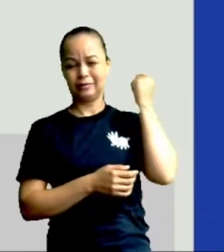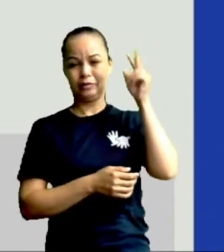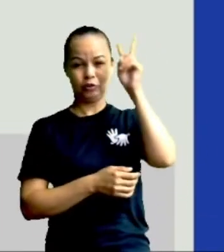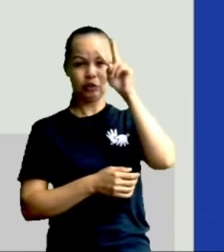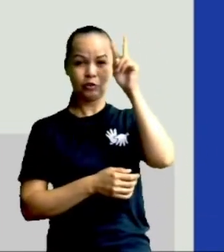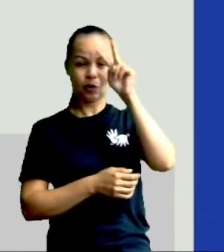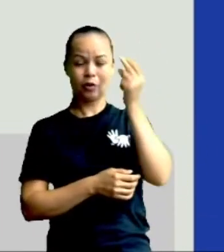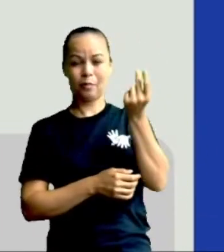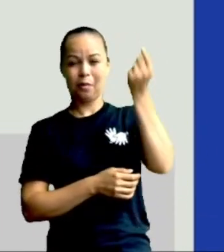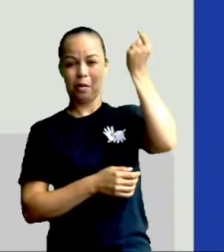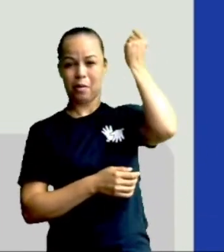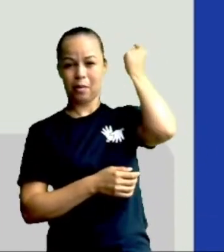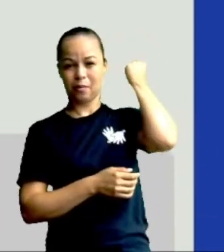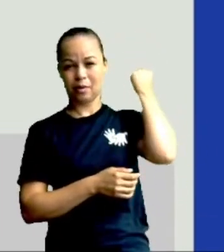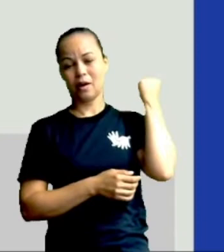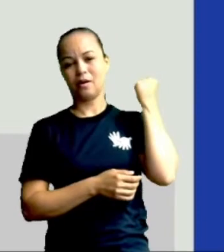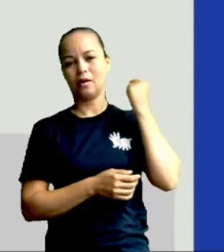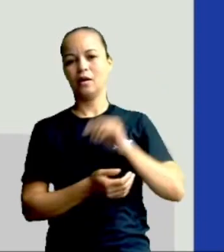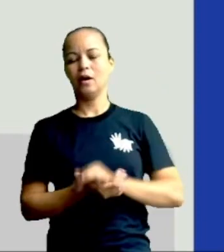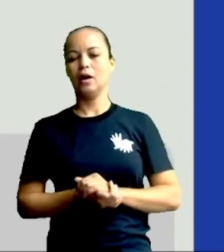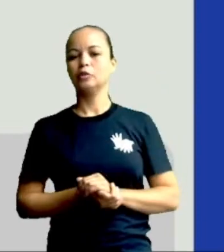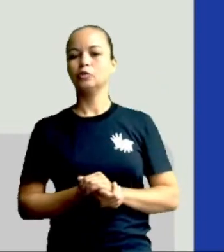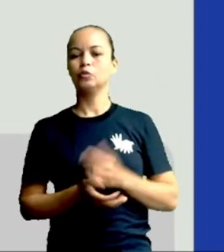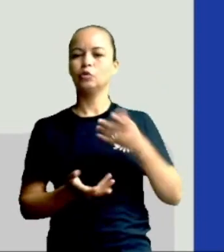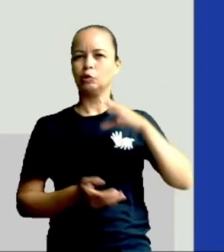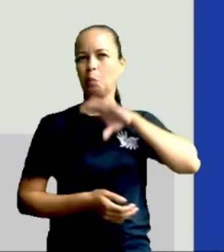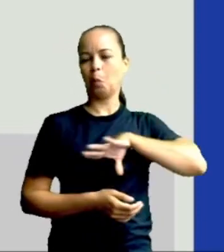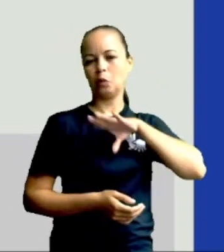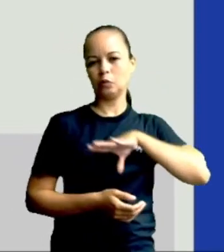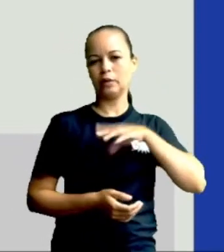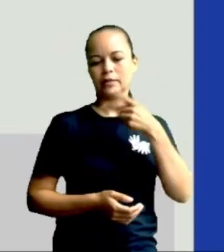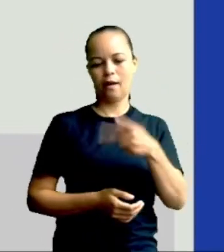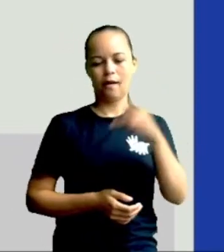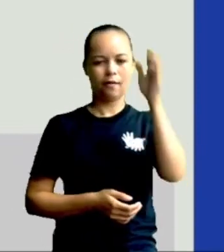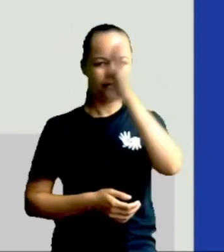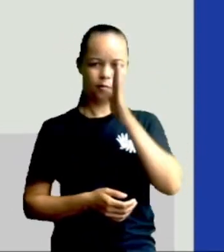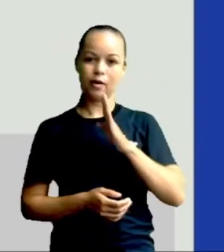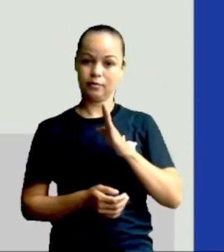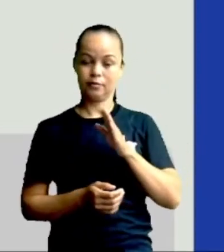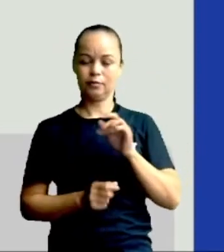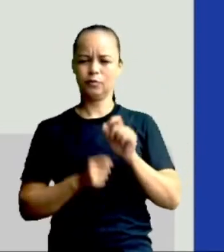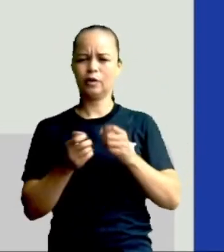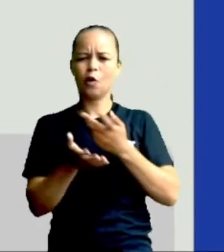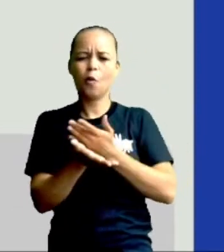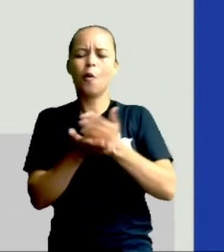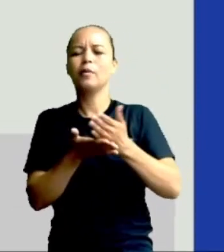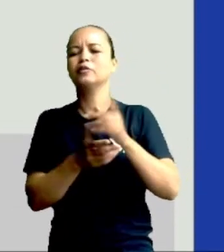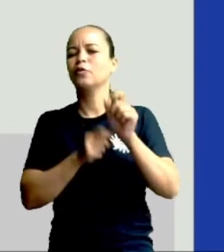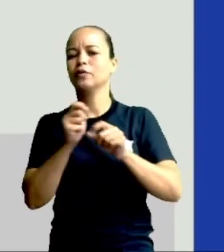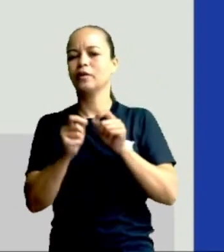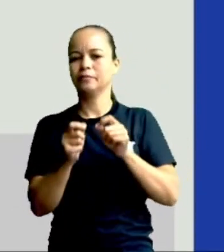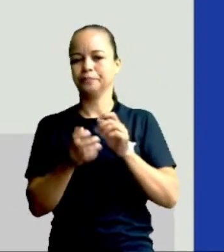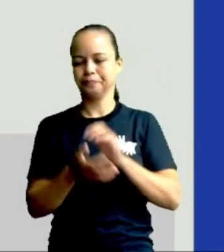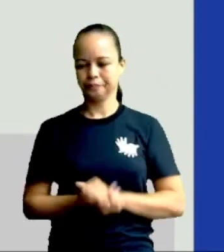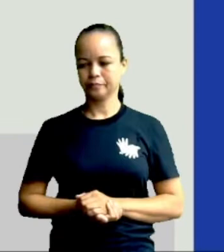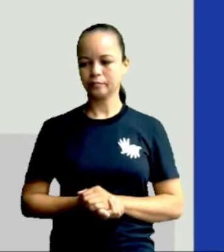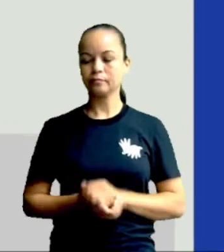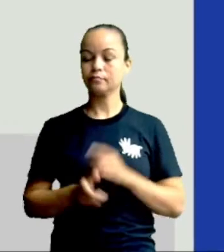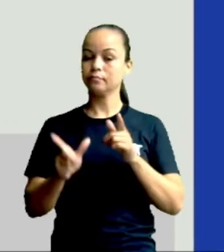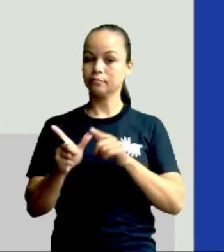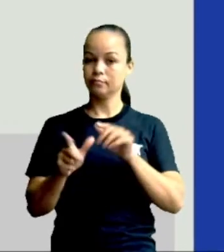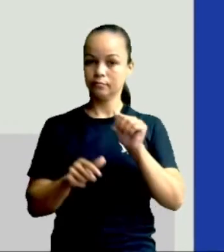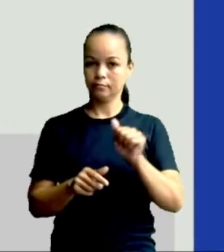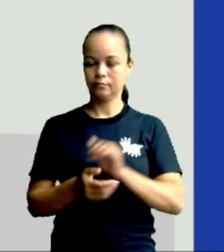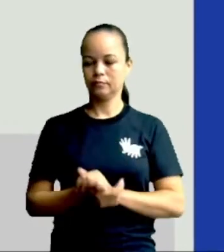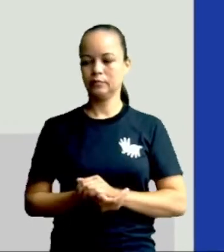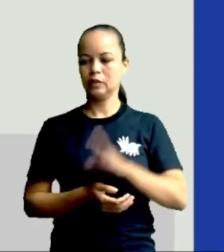história, lá na época da história dos portugueses aqui no Brasil. Quem foi que começou esse processo de ocupação? Letra